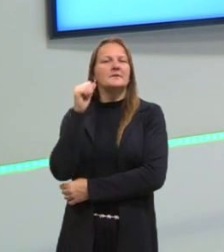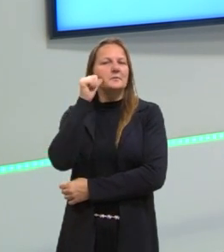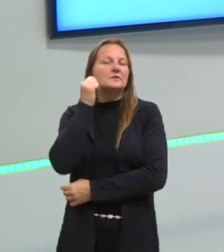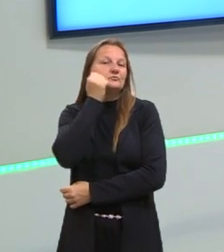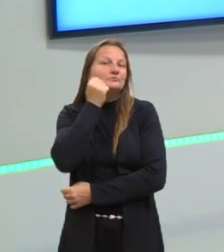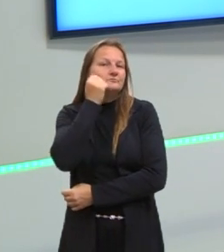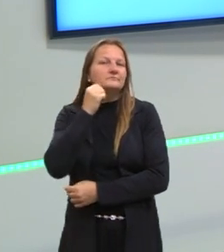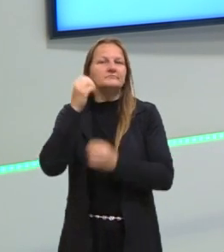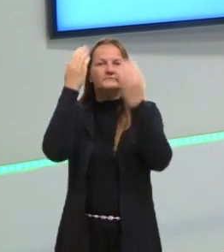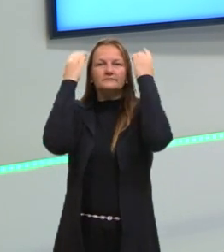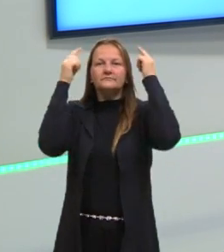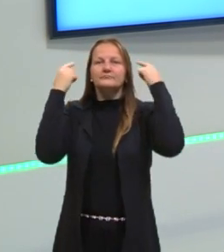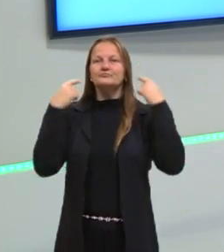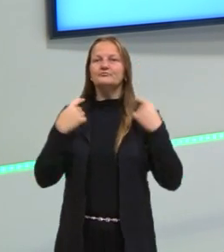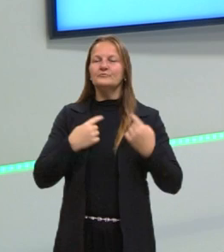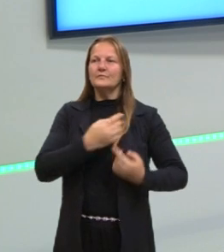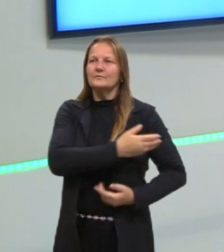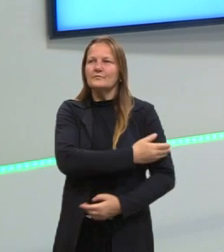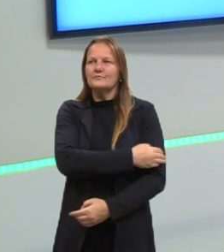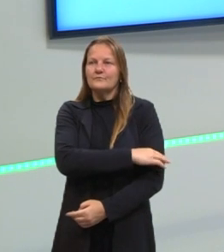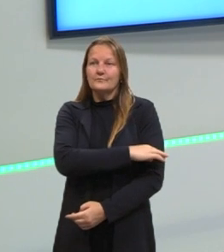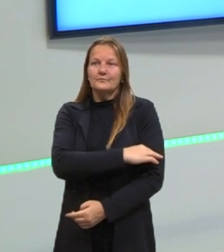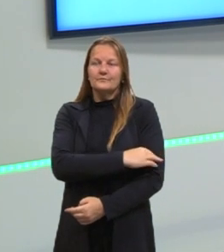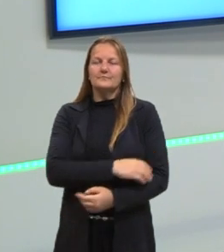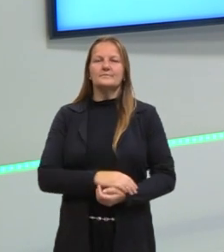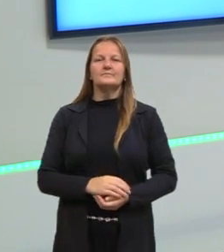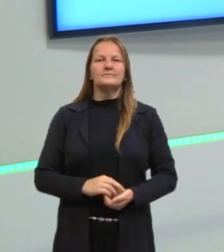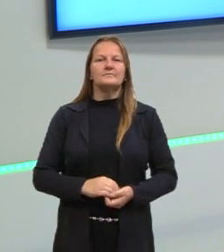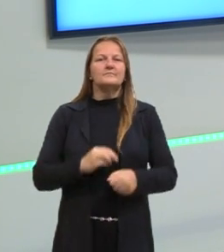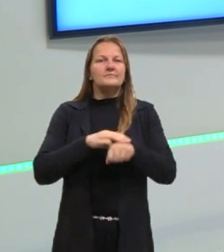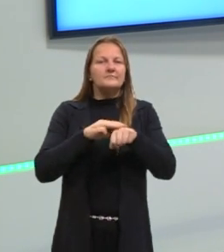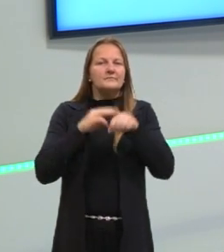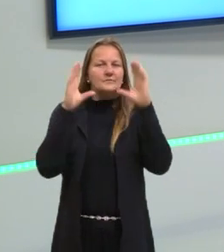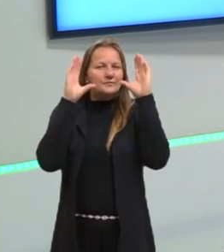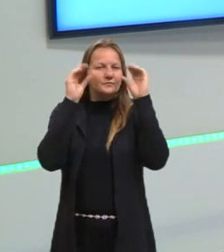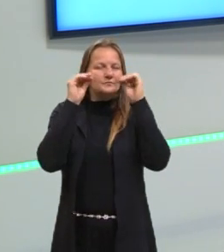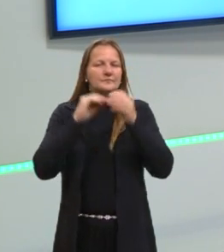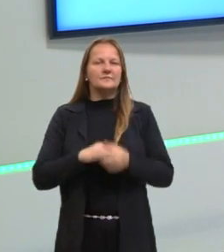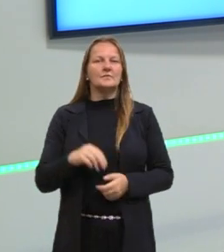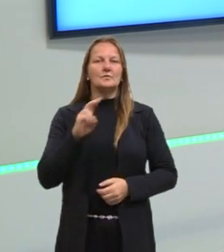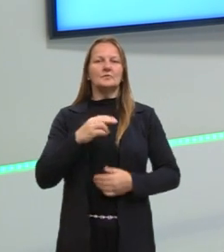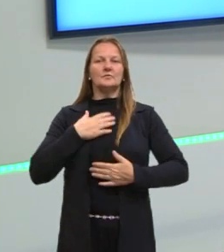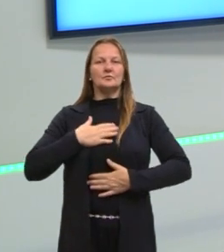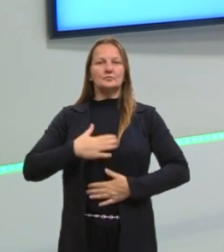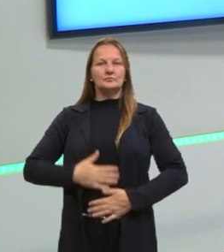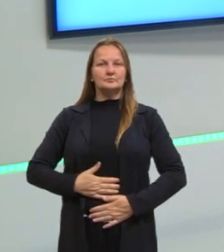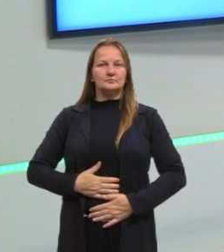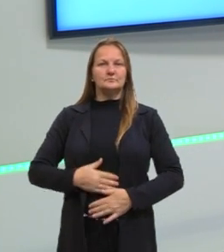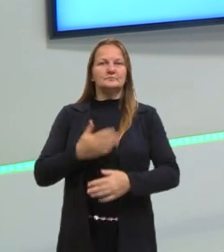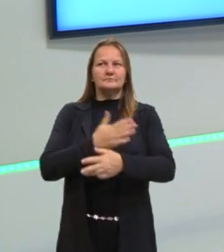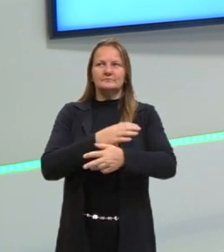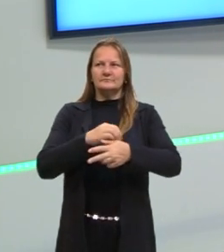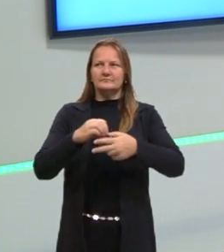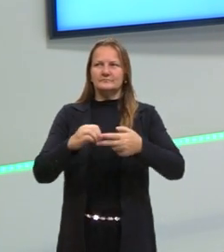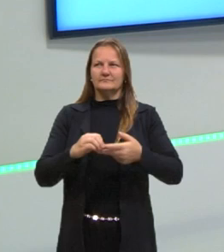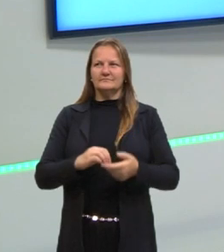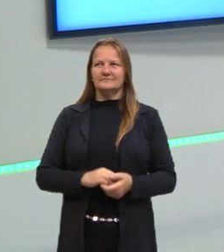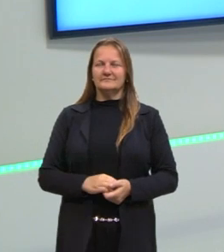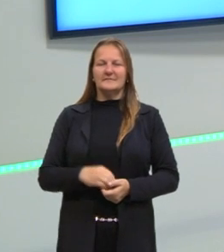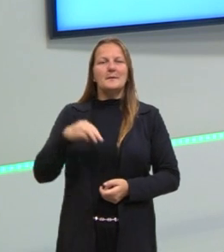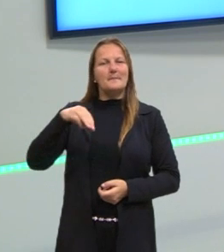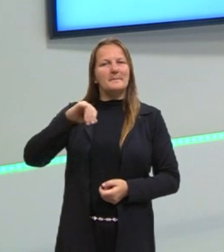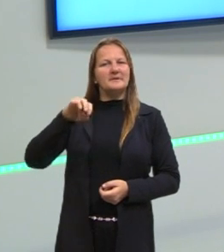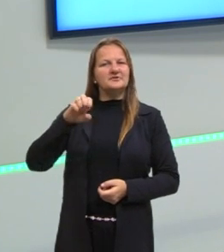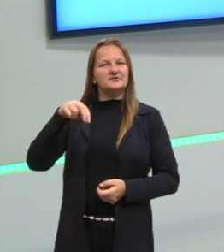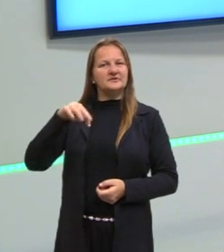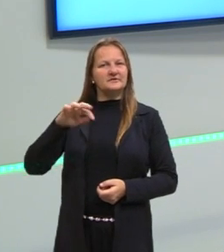cabelos crespos, longos, castanhos médios, escuros. Estou vestindo a camiseta do programa de cor magenta